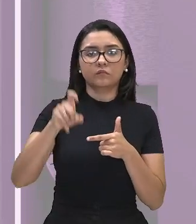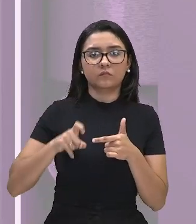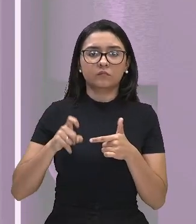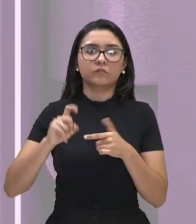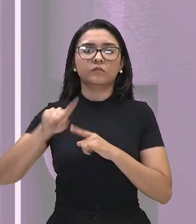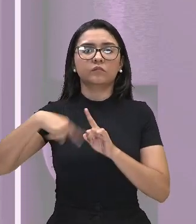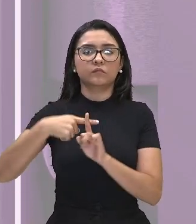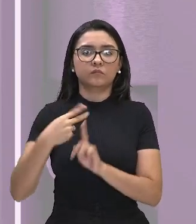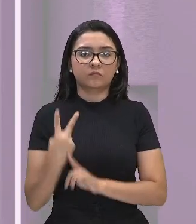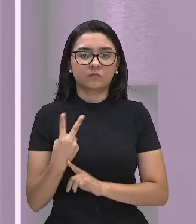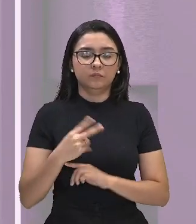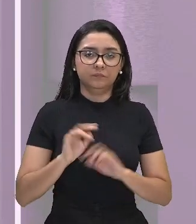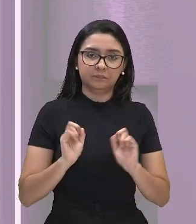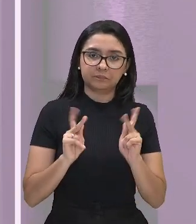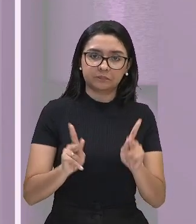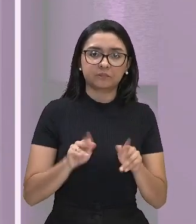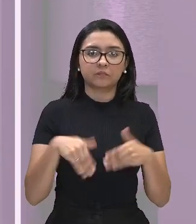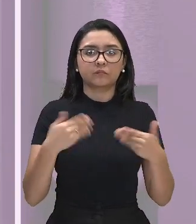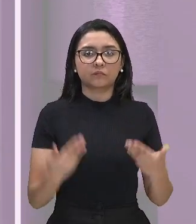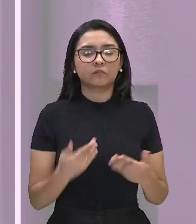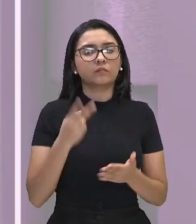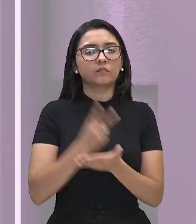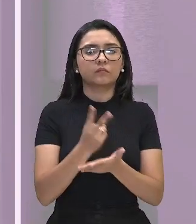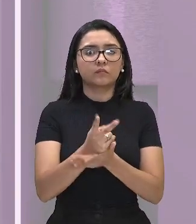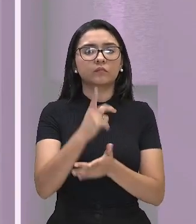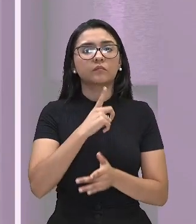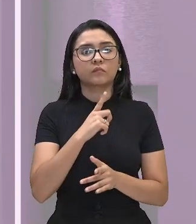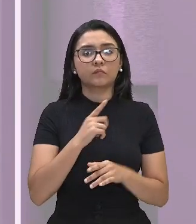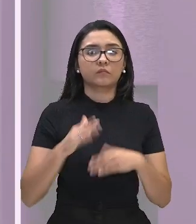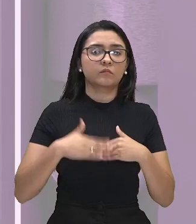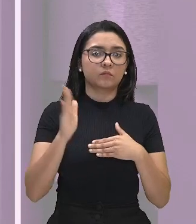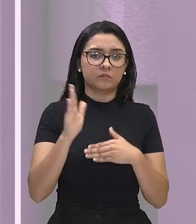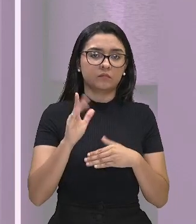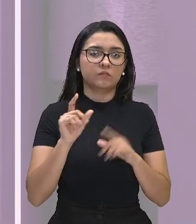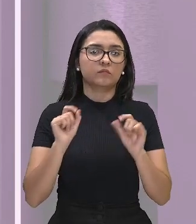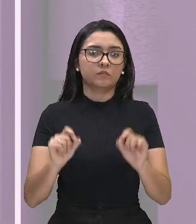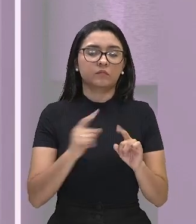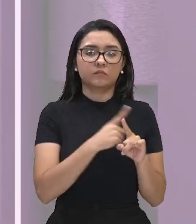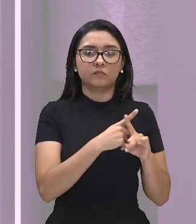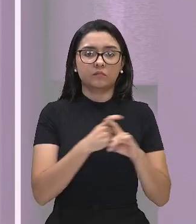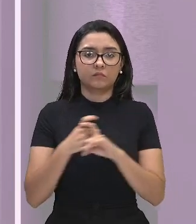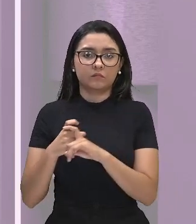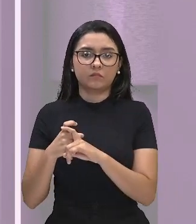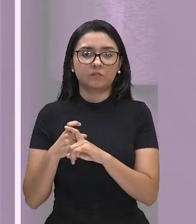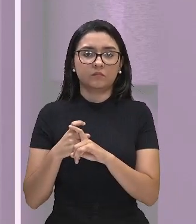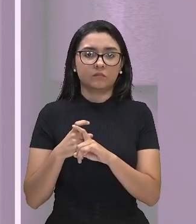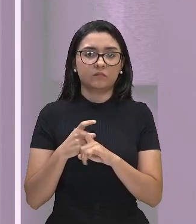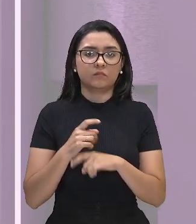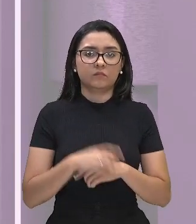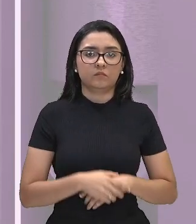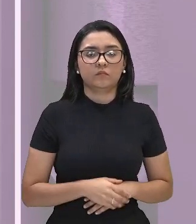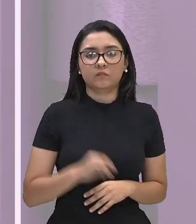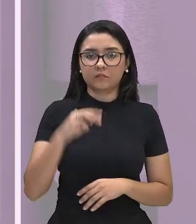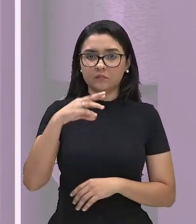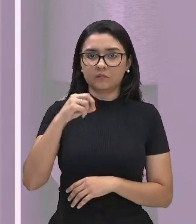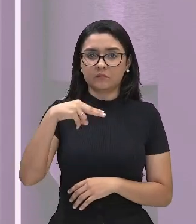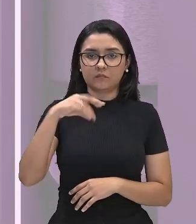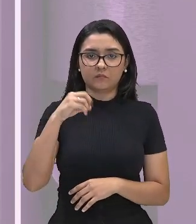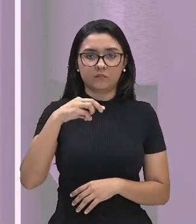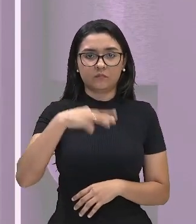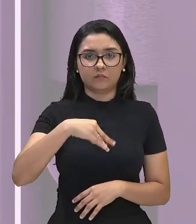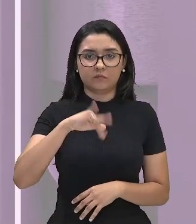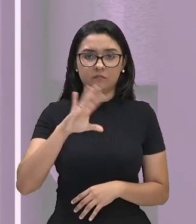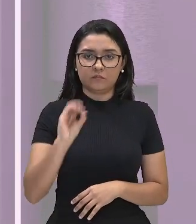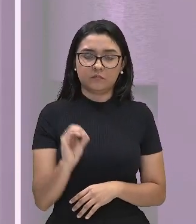Tá bom? Quando a gente vai ter sempre mais de um termo, ou seja, sempre mais de um monômio. Tá bom?